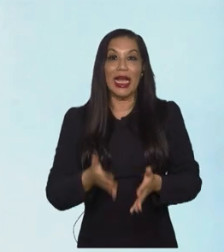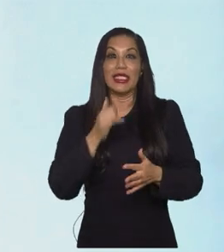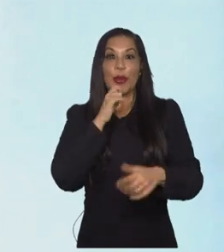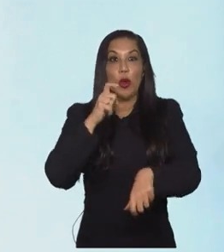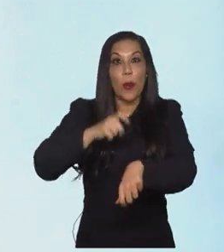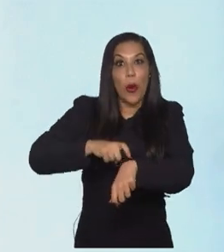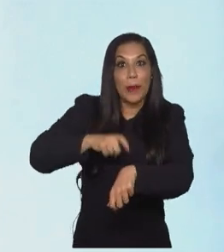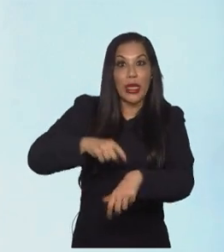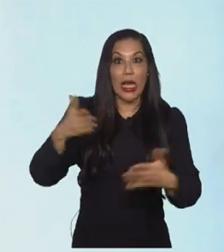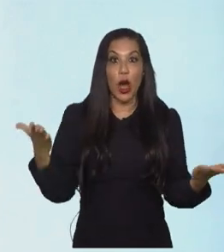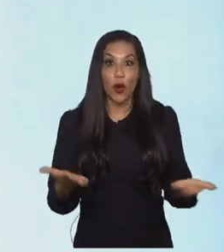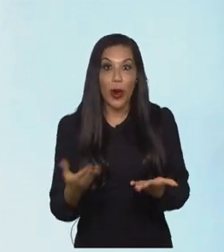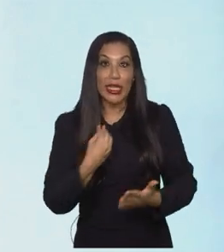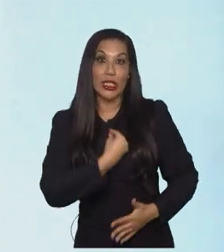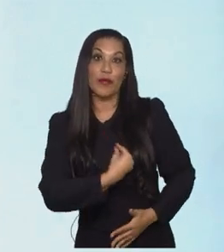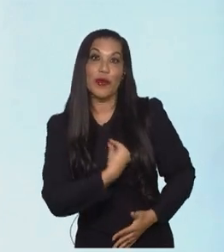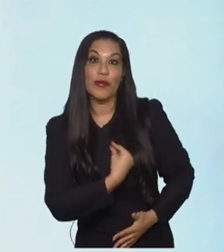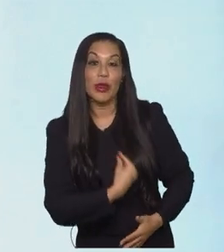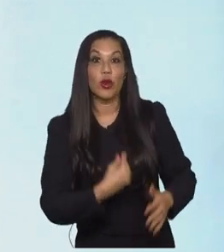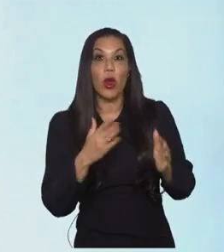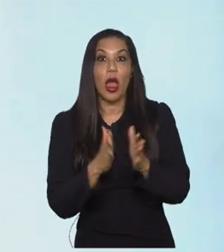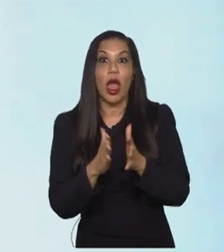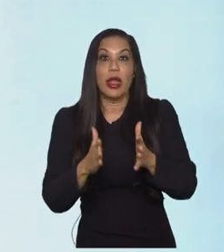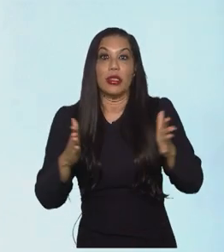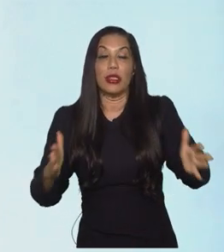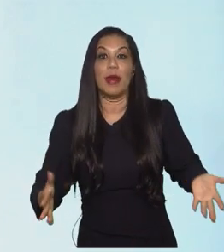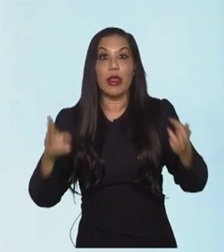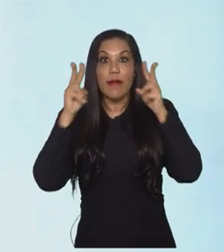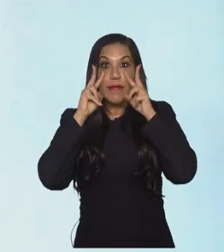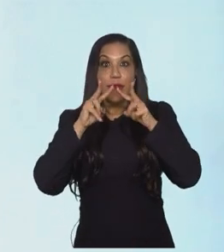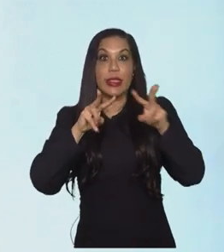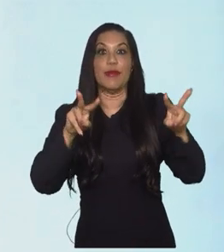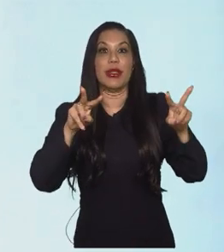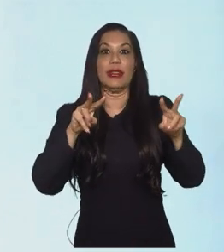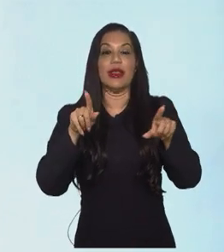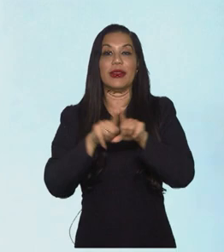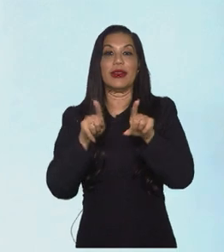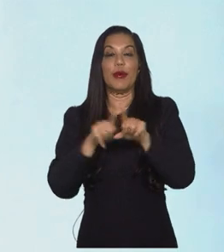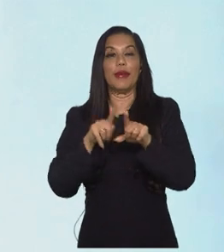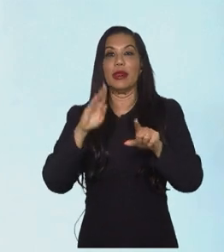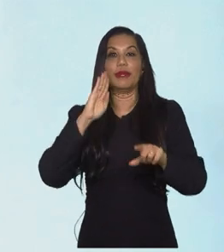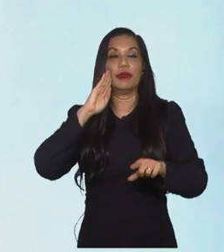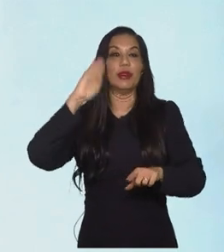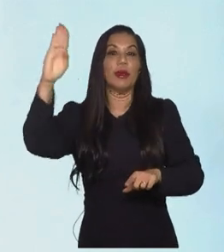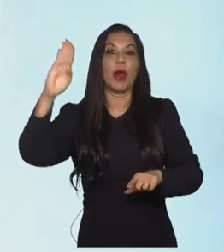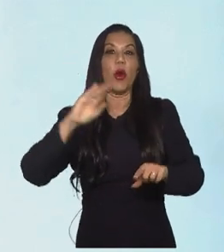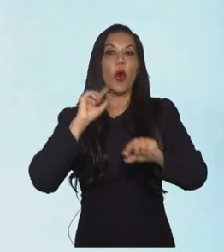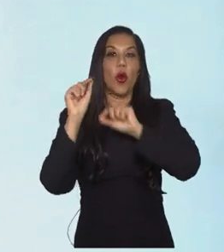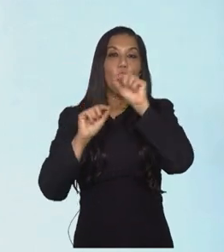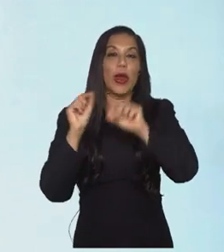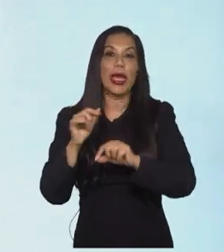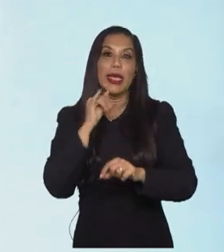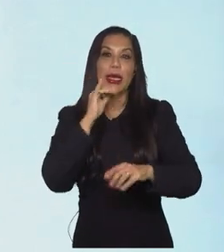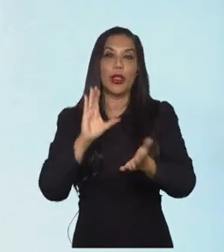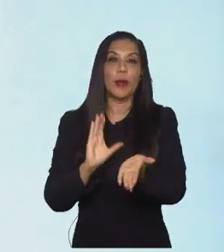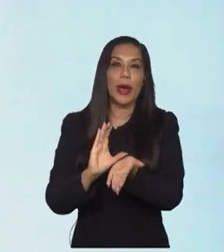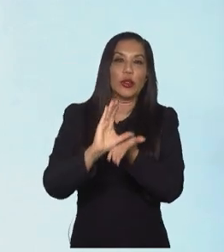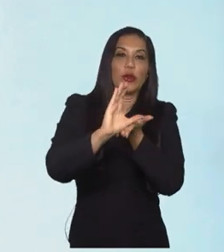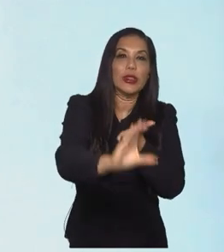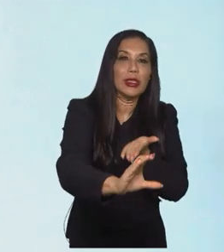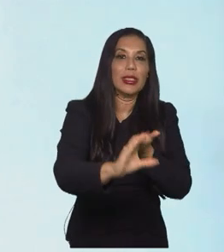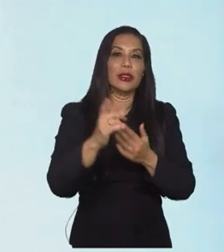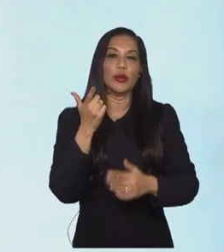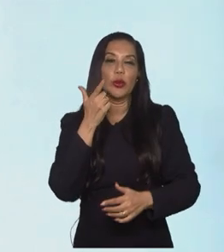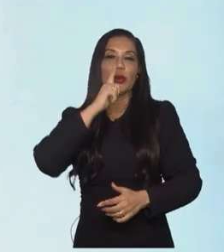momento que a gente está vivendo agora, desse crescimento da visibilidade e dessa entrada de patrocínios, essa